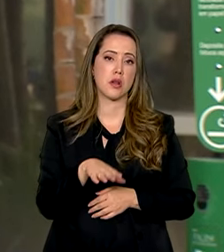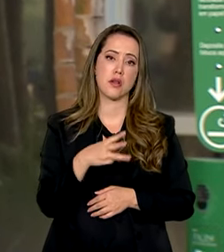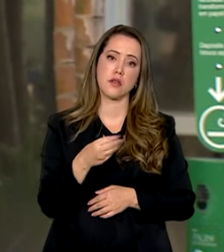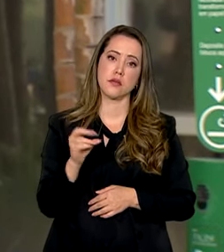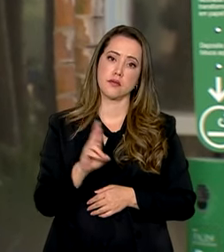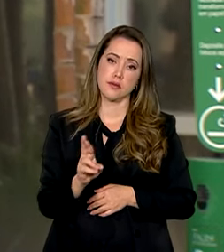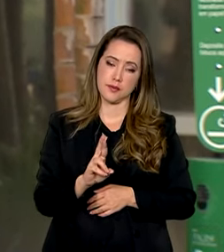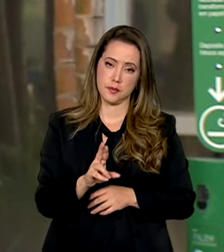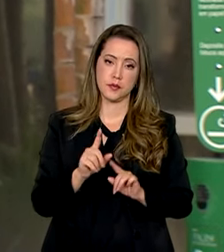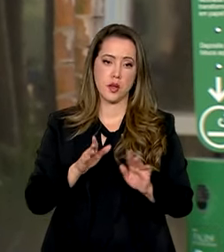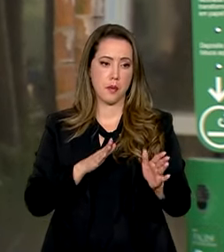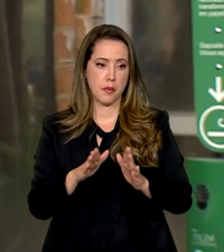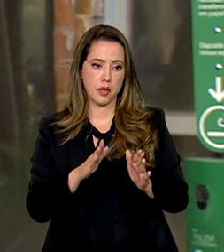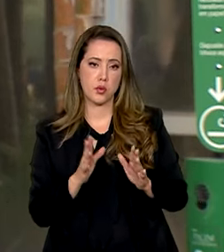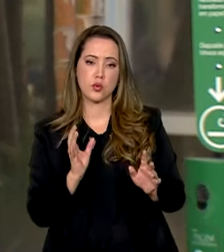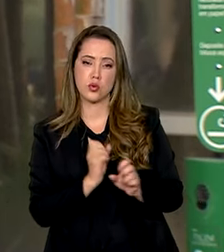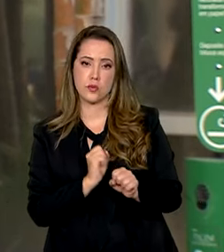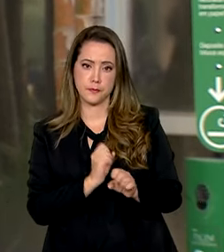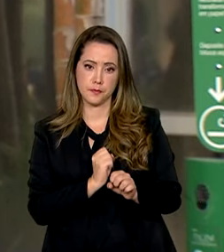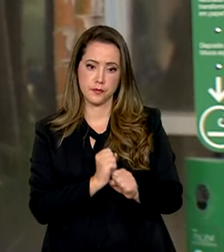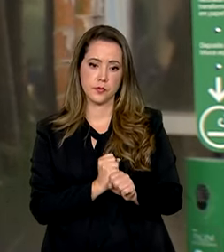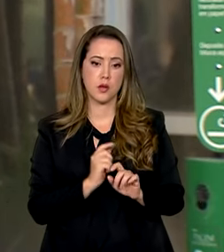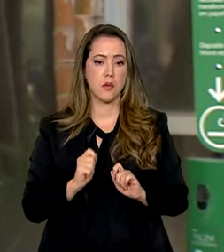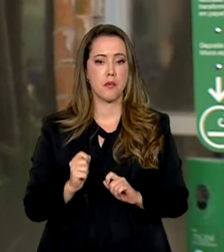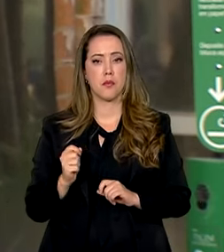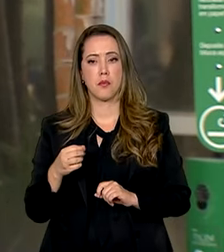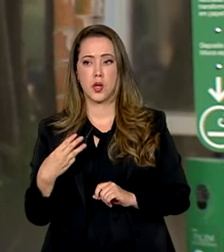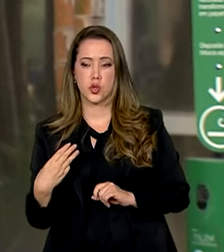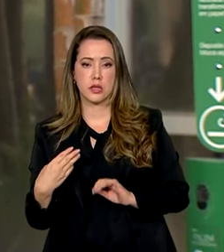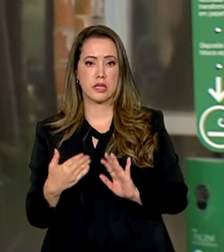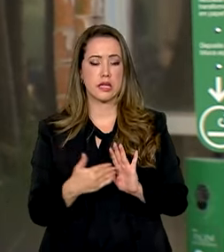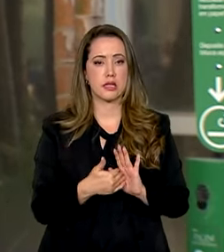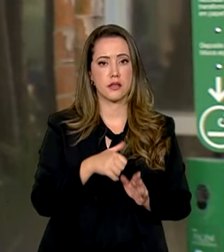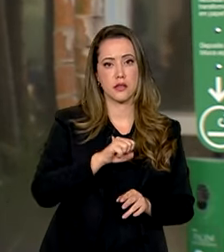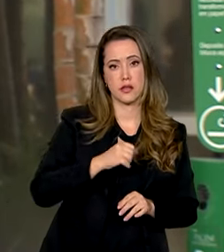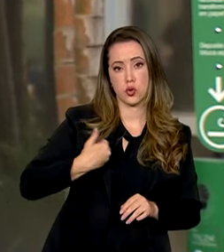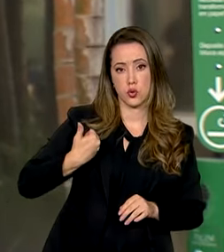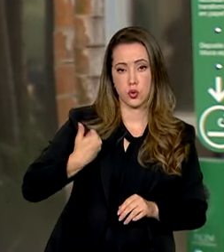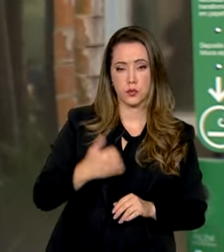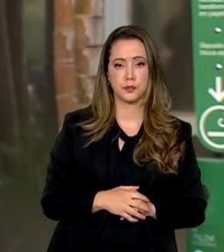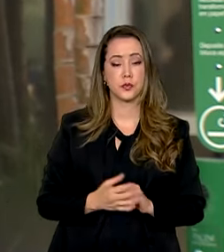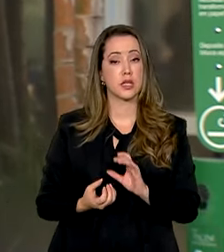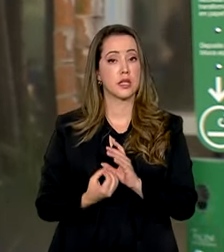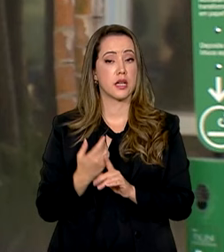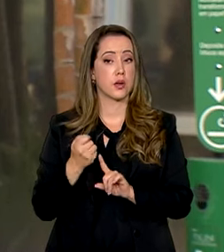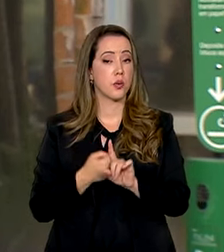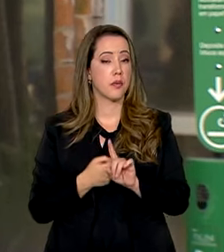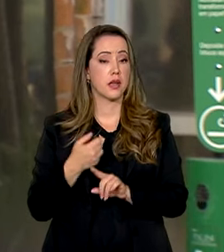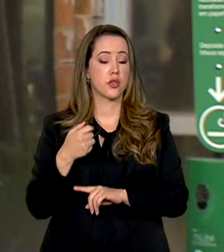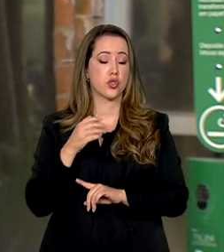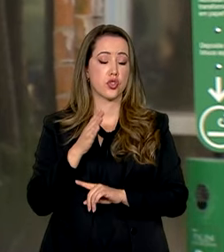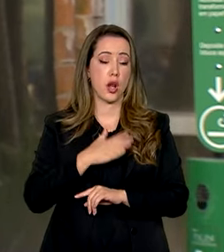de 30 reais e o período de acumulação de capital pode ir dos 3 aos 18 anos. Criado em agosto, o